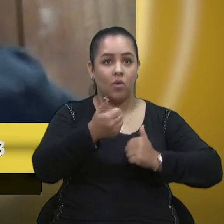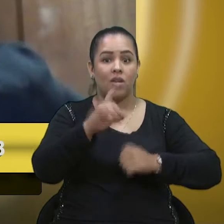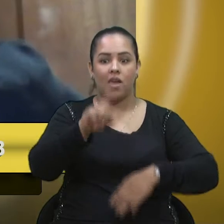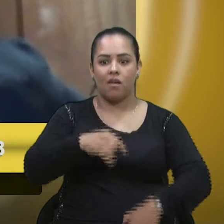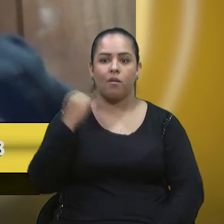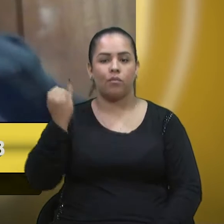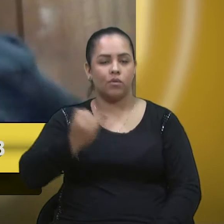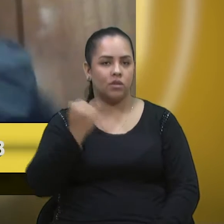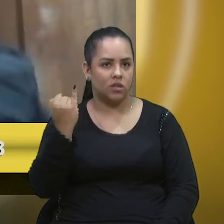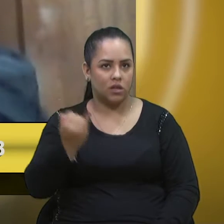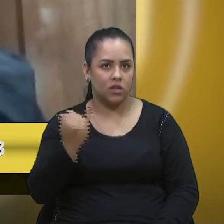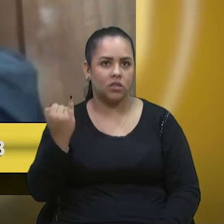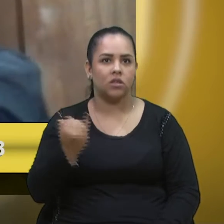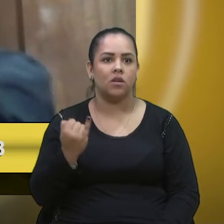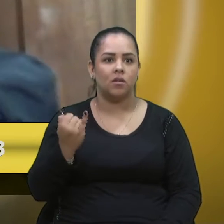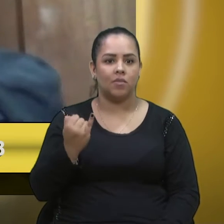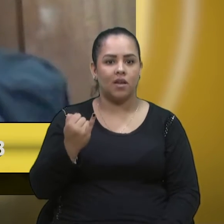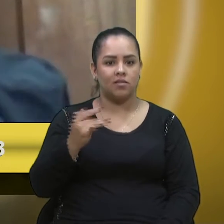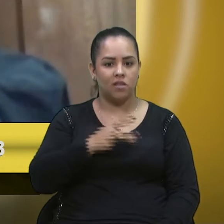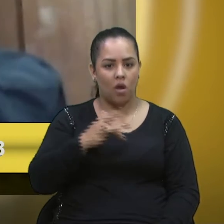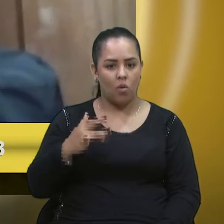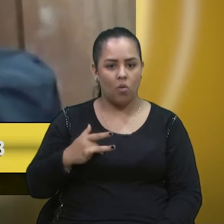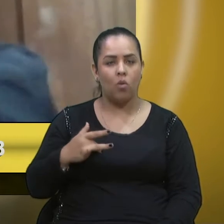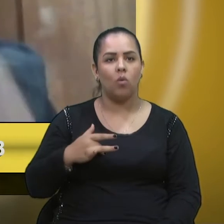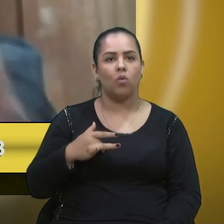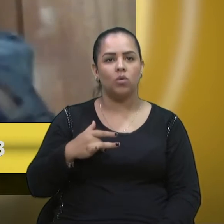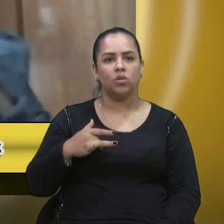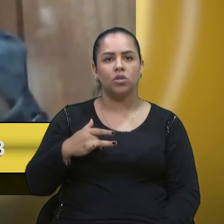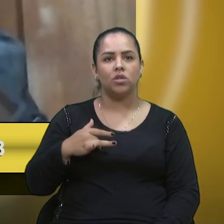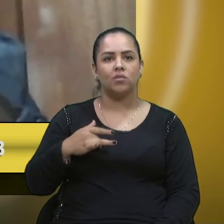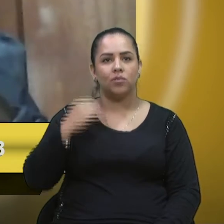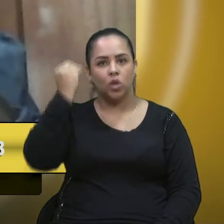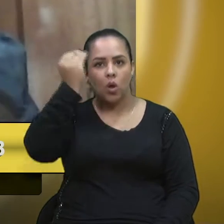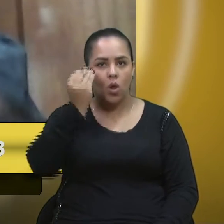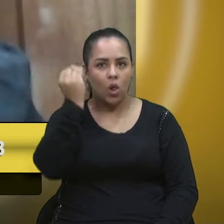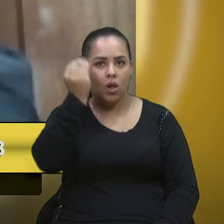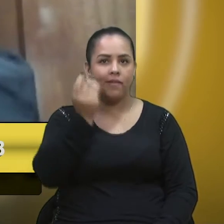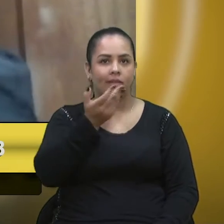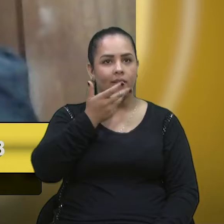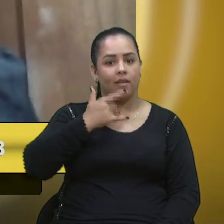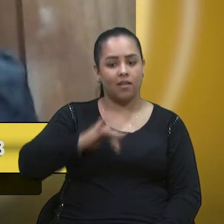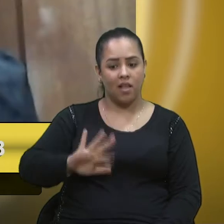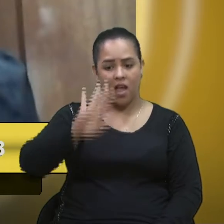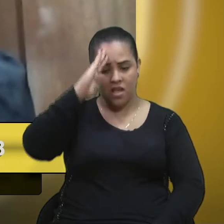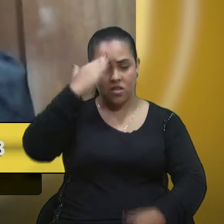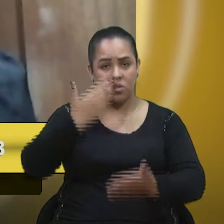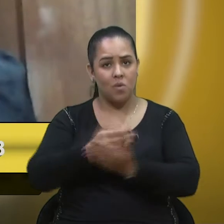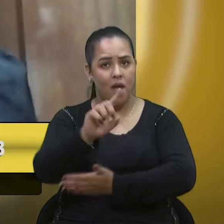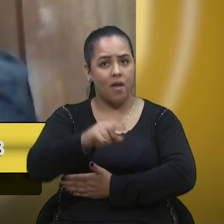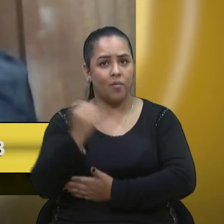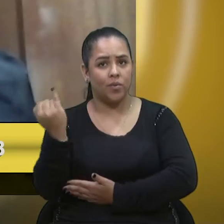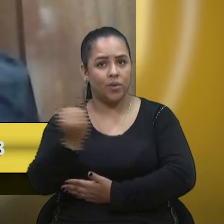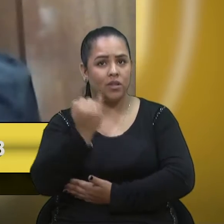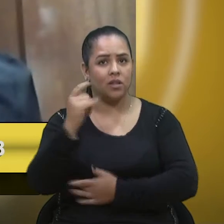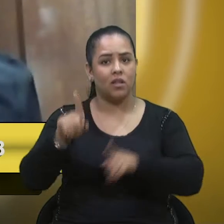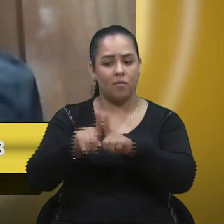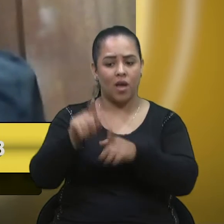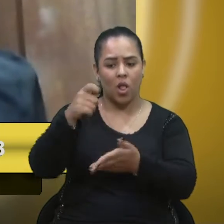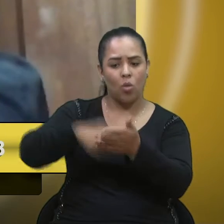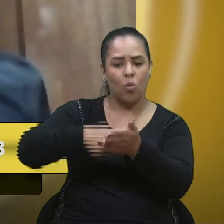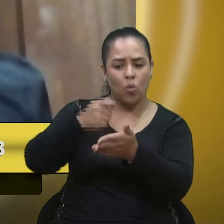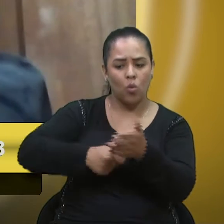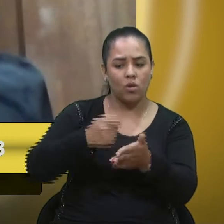todos os protocolos, como já vinham fazendo no ano passado. Acho que isso é importantíssimo. A questão das lutas também, que deve ser tratada de uma forma